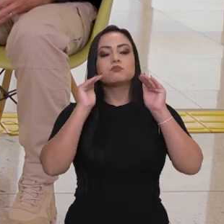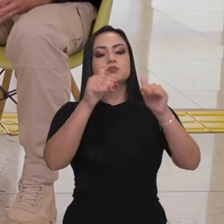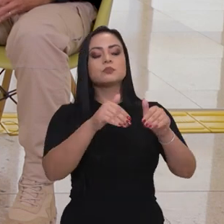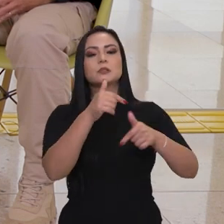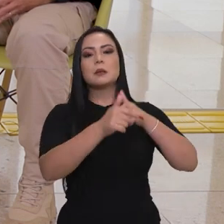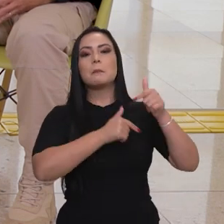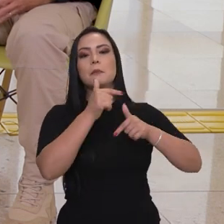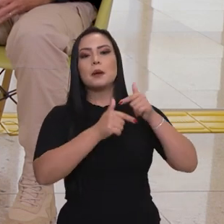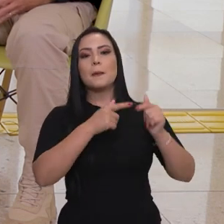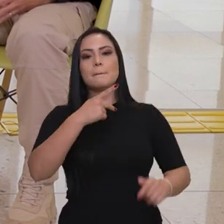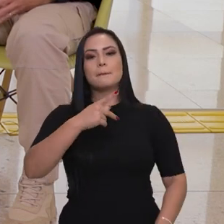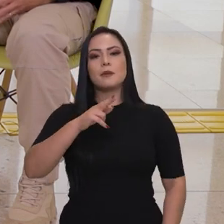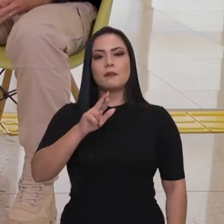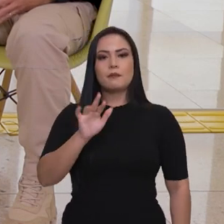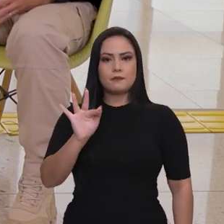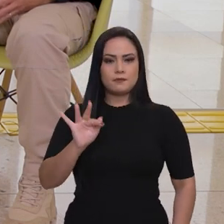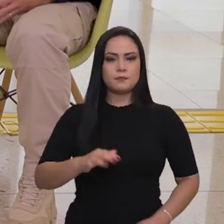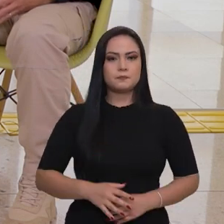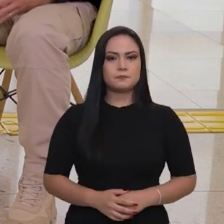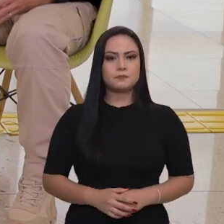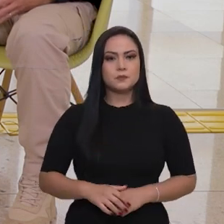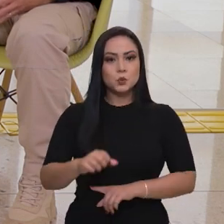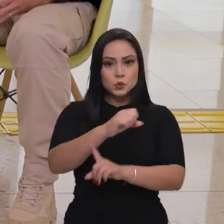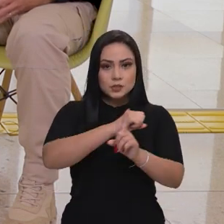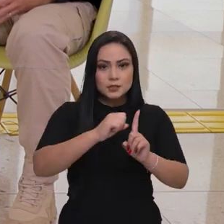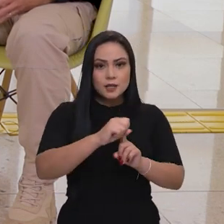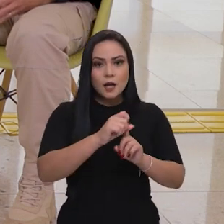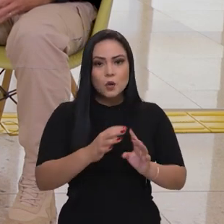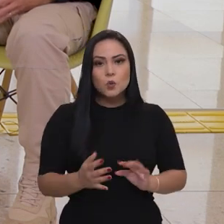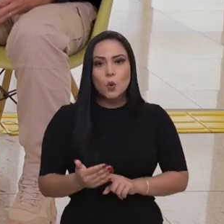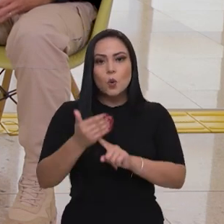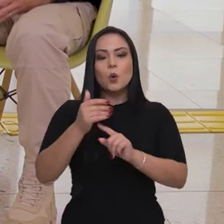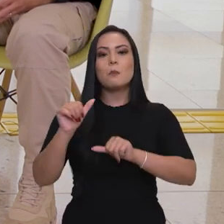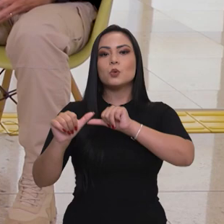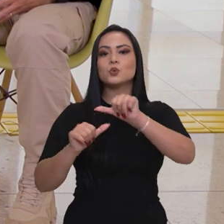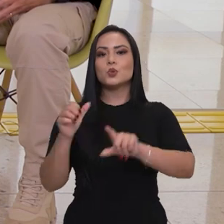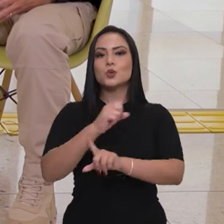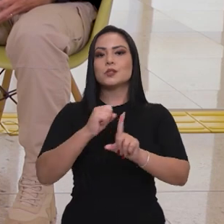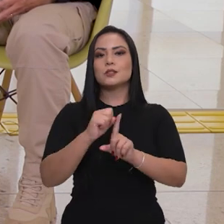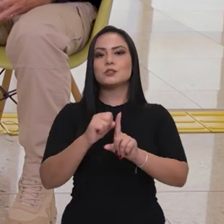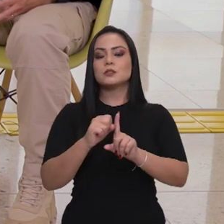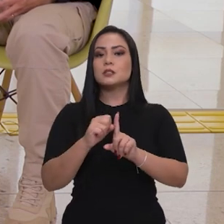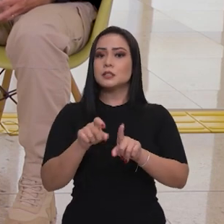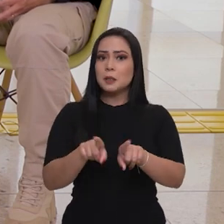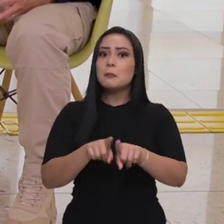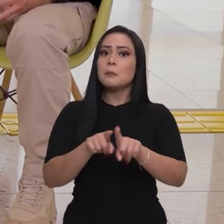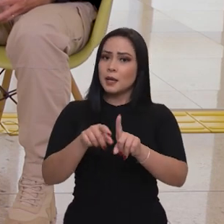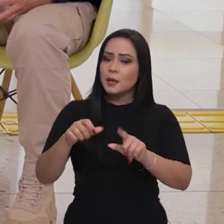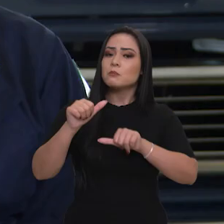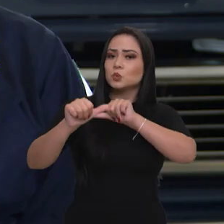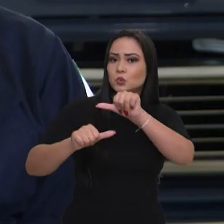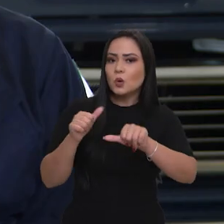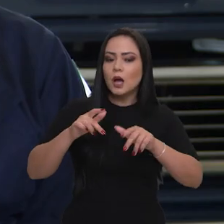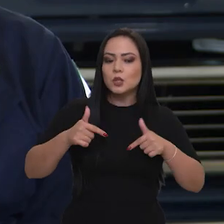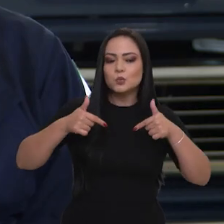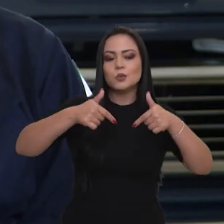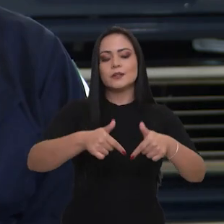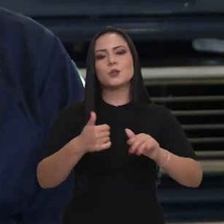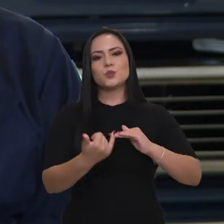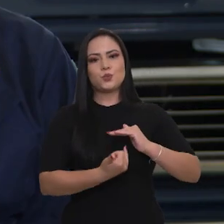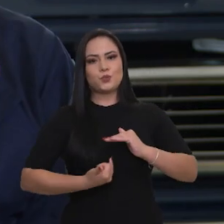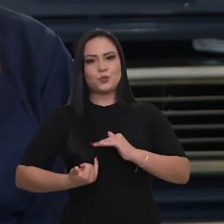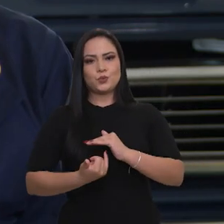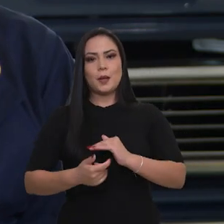a favor do trabalho da PRF? A sociedade, a tecnologia mudou a sociedade, mudou também a atuação das